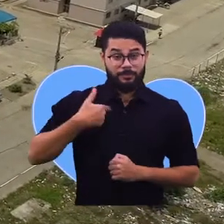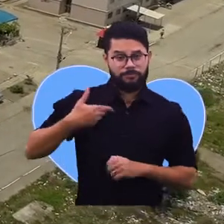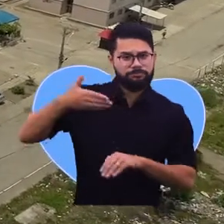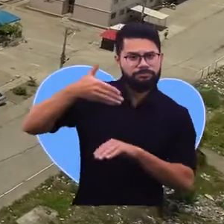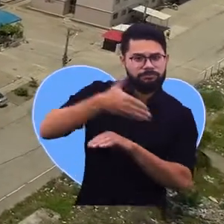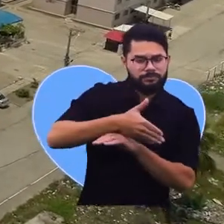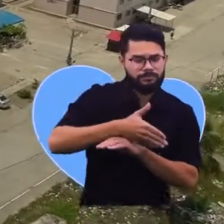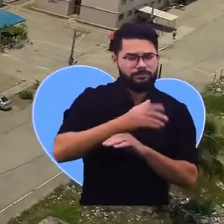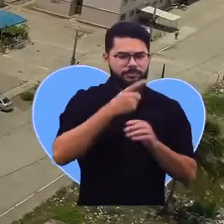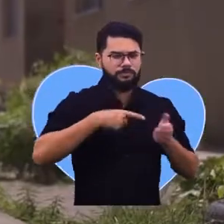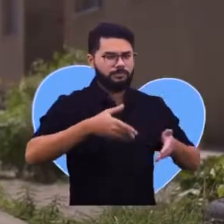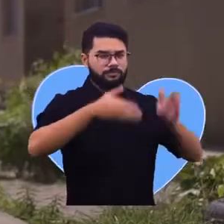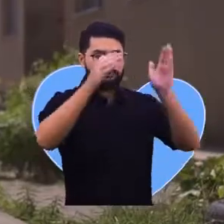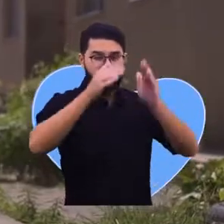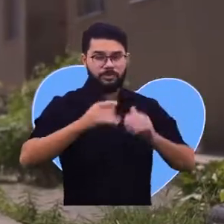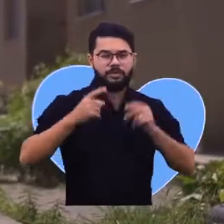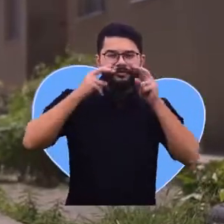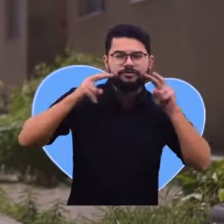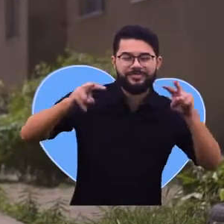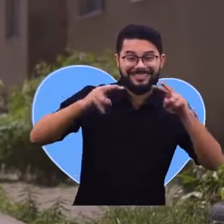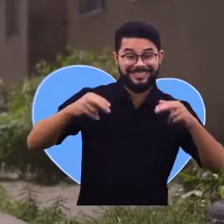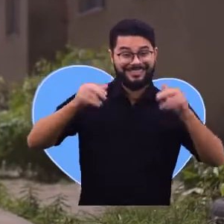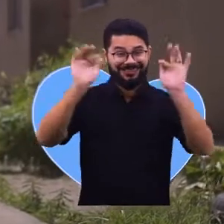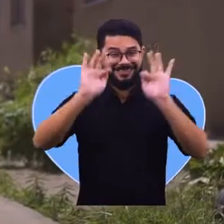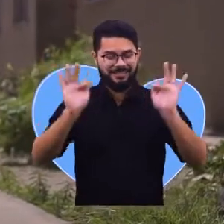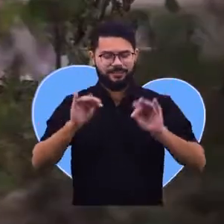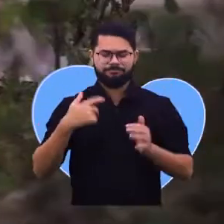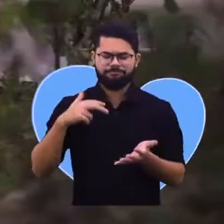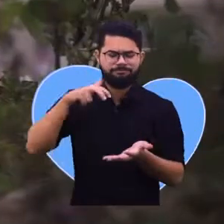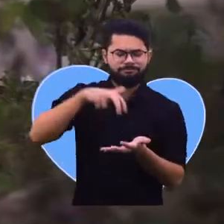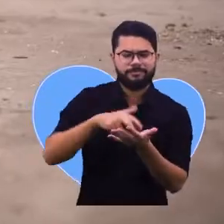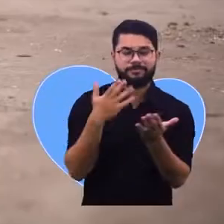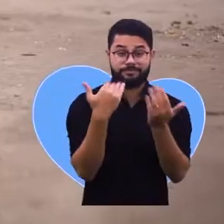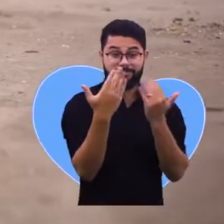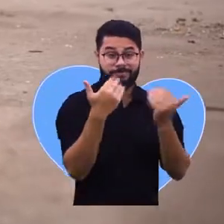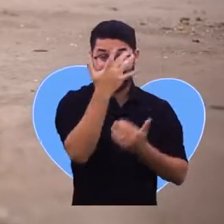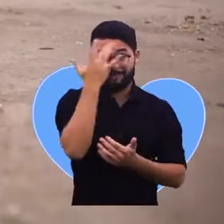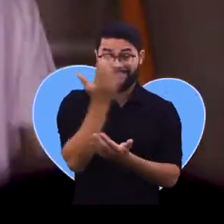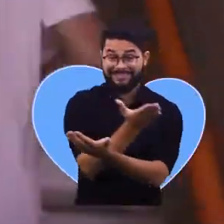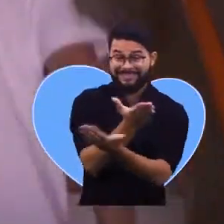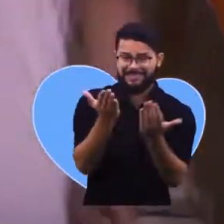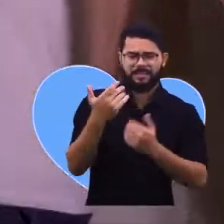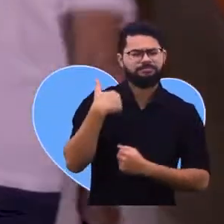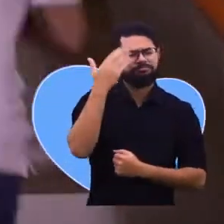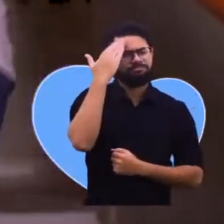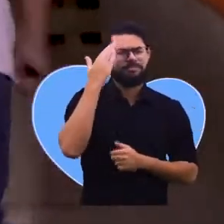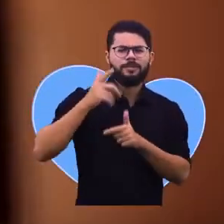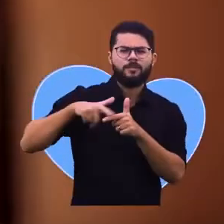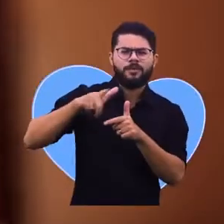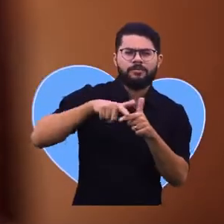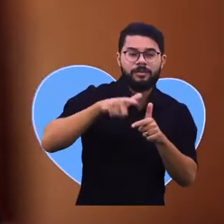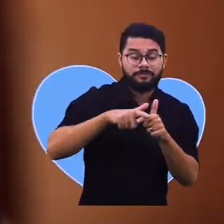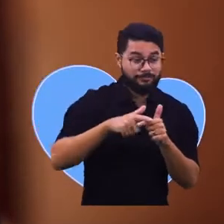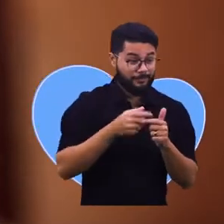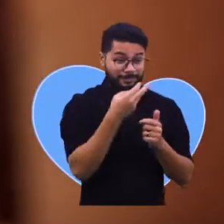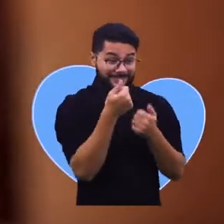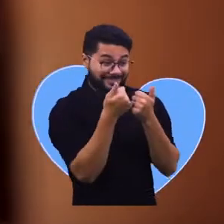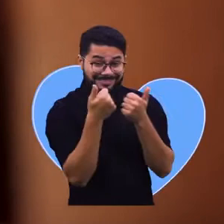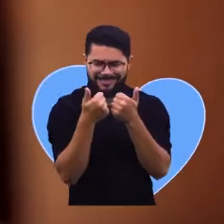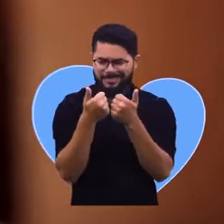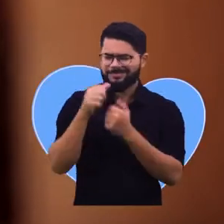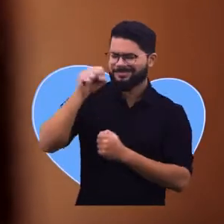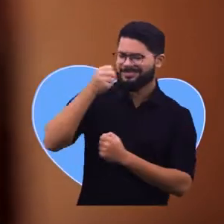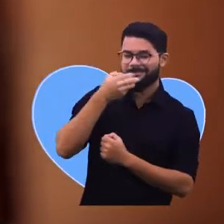Estou no condomínio Vista Alegre, onde vim conversar com as pessoas para saber os seus problemas. Tudo bom?